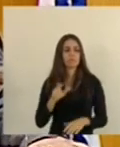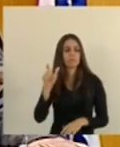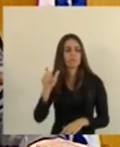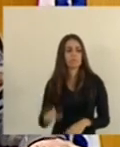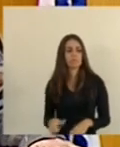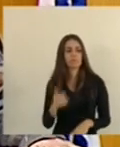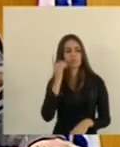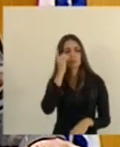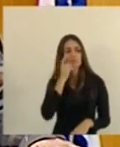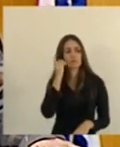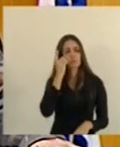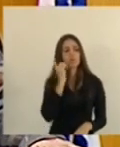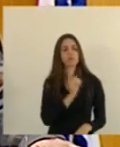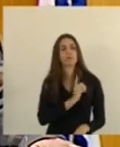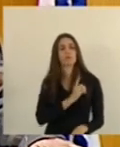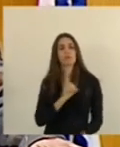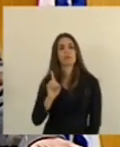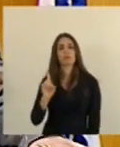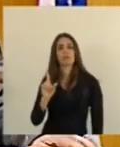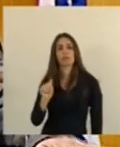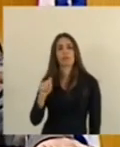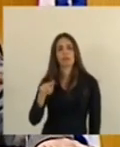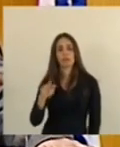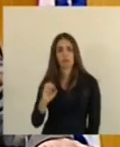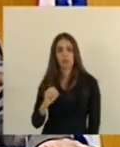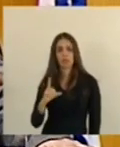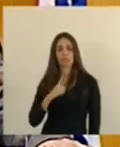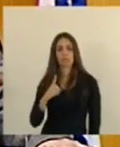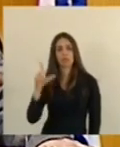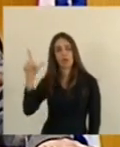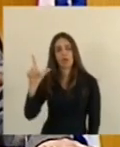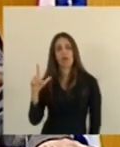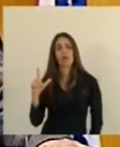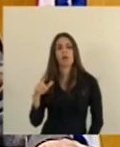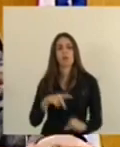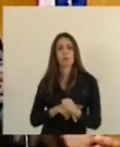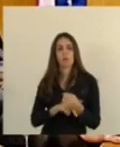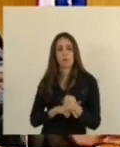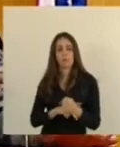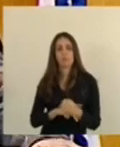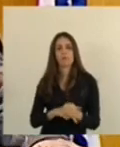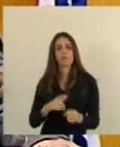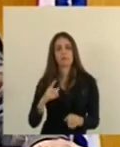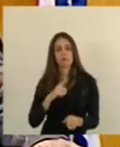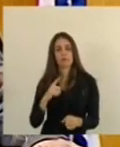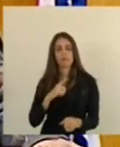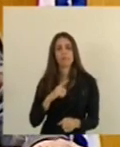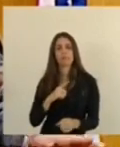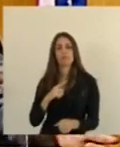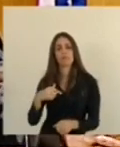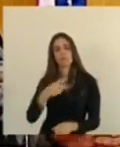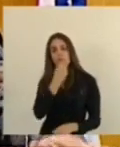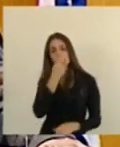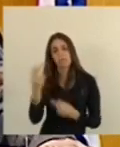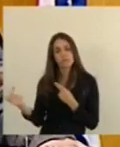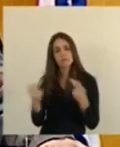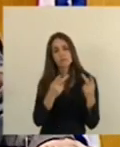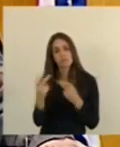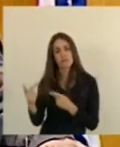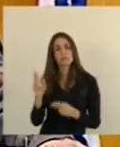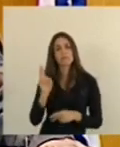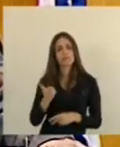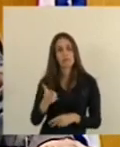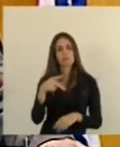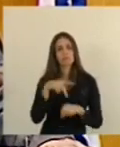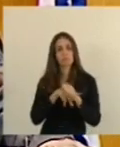deputado, delegado Danilo Baiense, que também tem Guarapari como sua casa, tem propriedade em Guarapari, está sempre lá, ama a